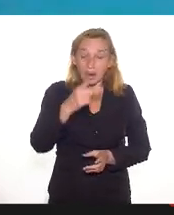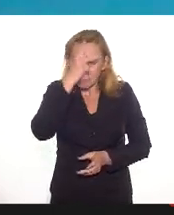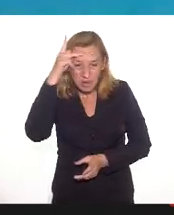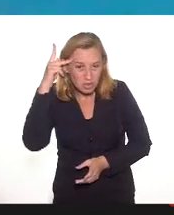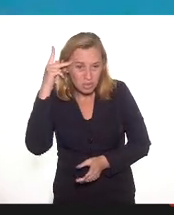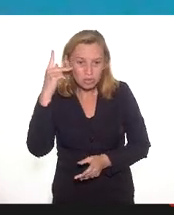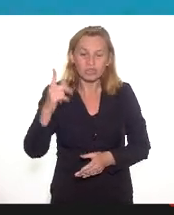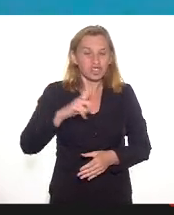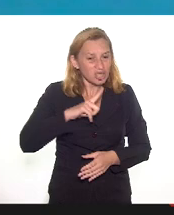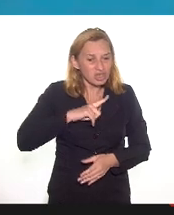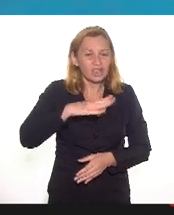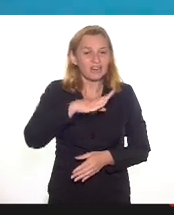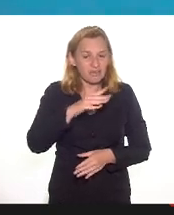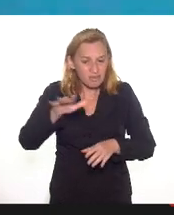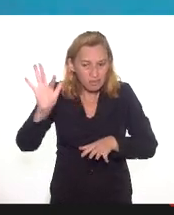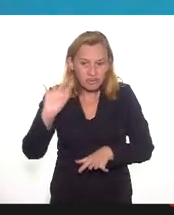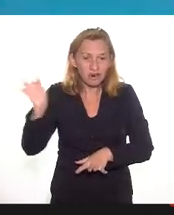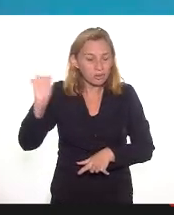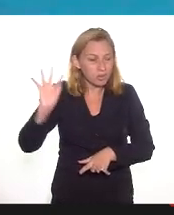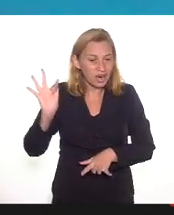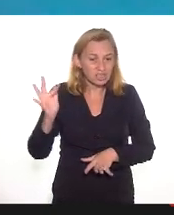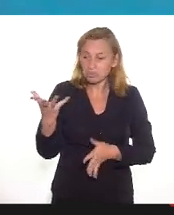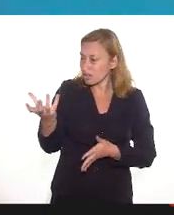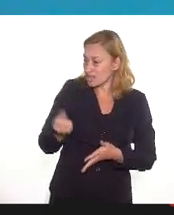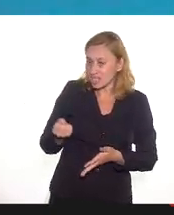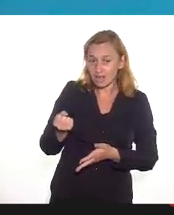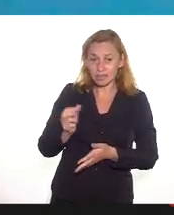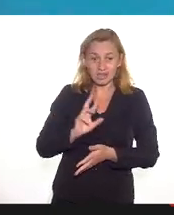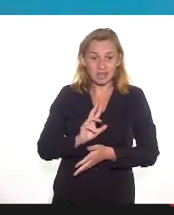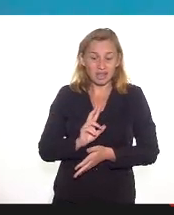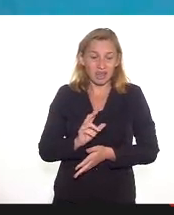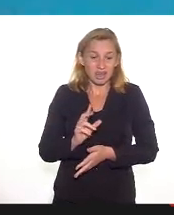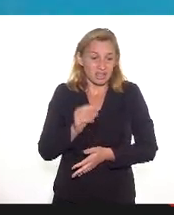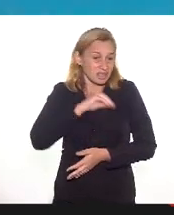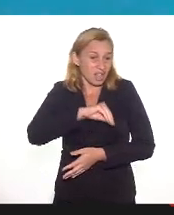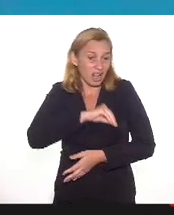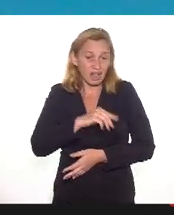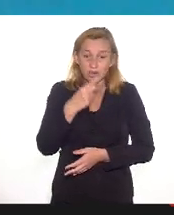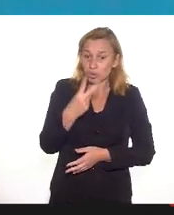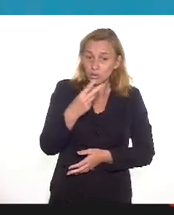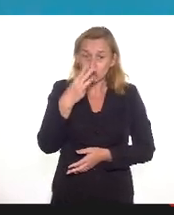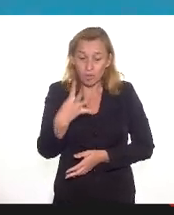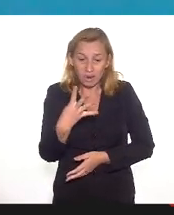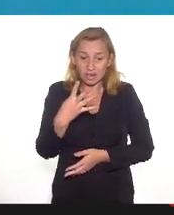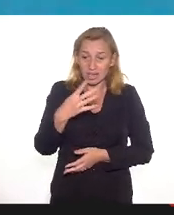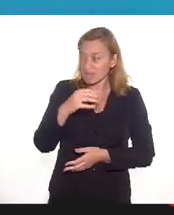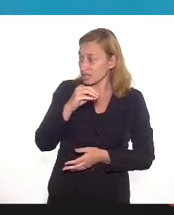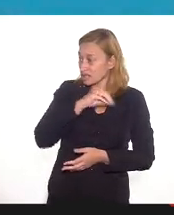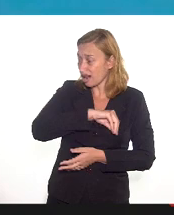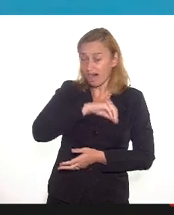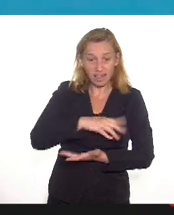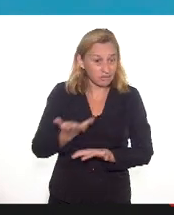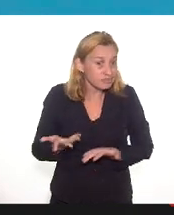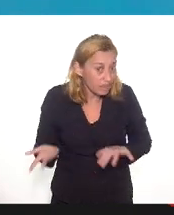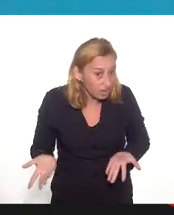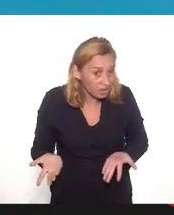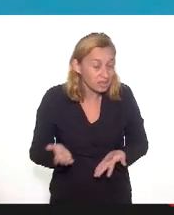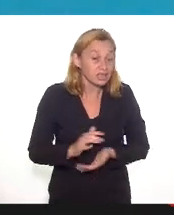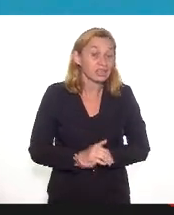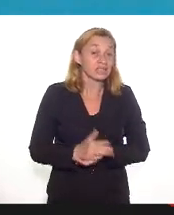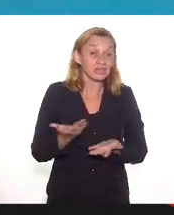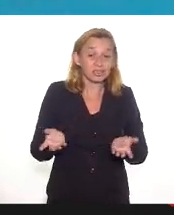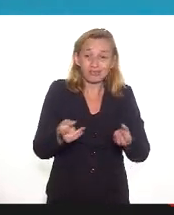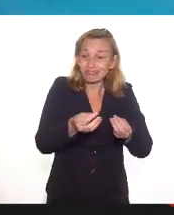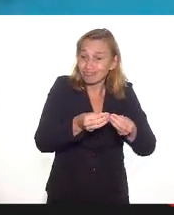pós-graduadas, né, e que não recebem salários acima de dois, quatro salários mínimos, né, então a situação de